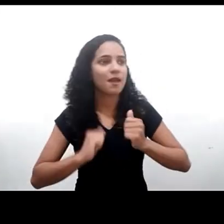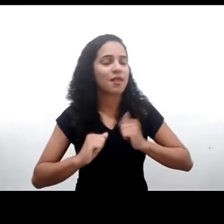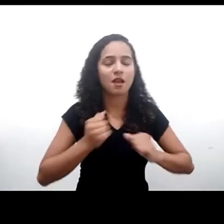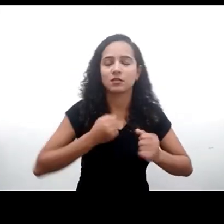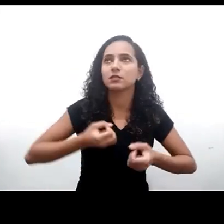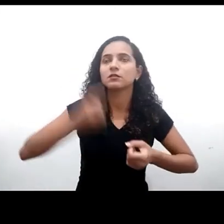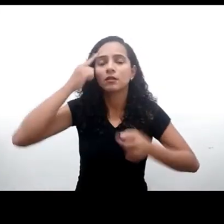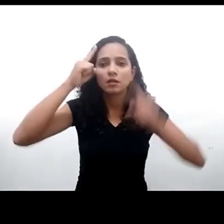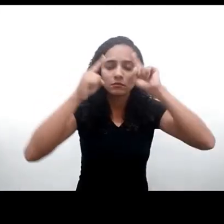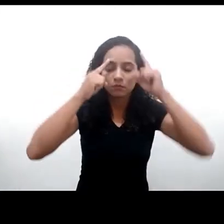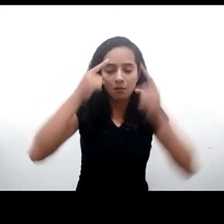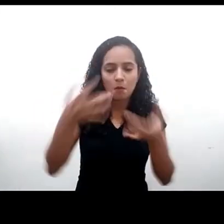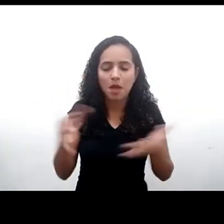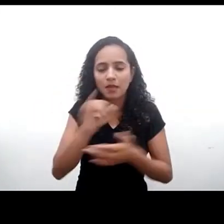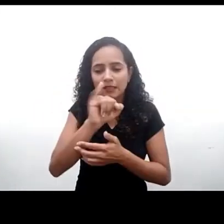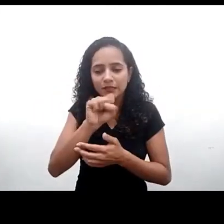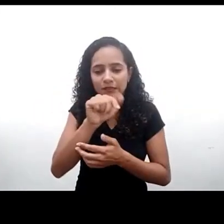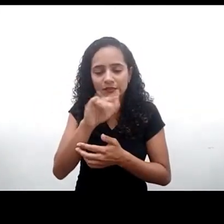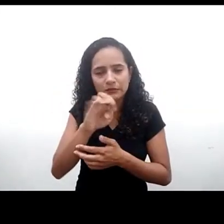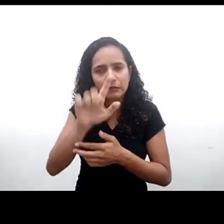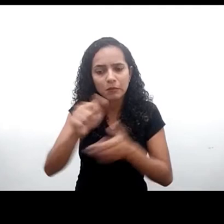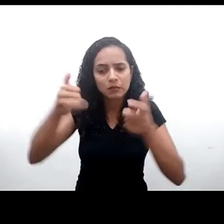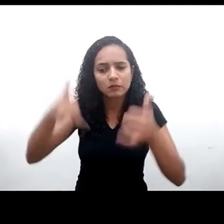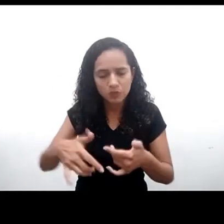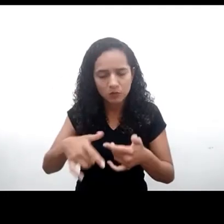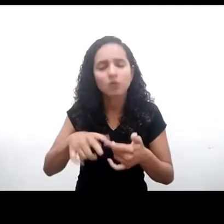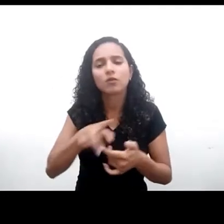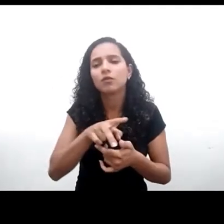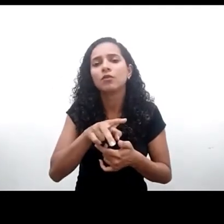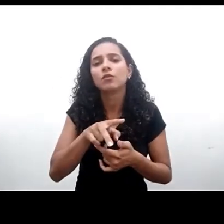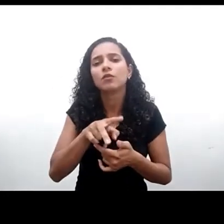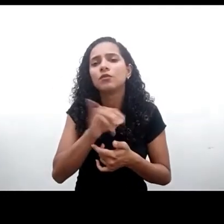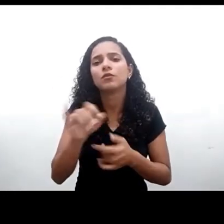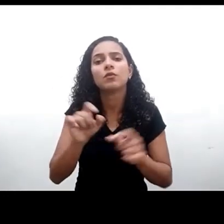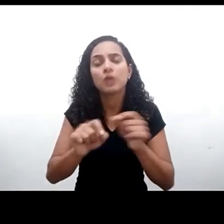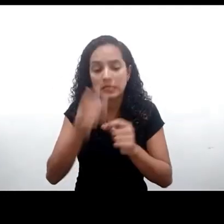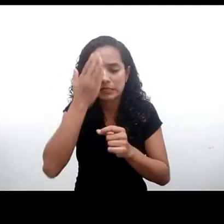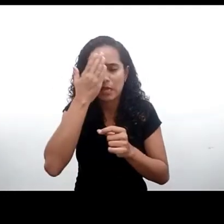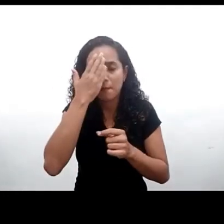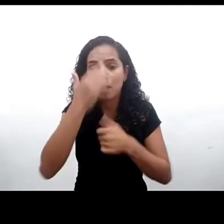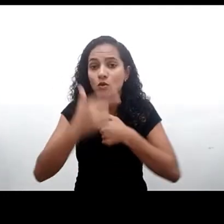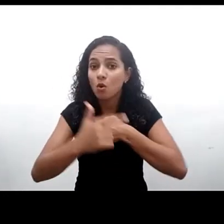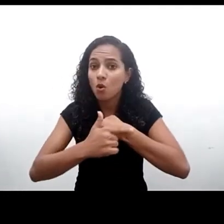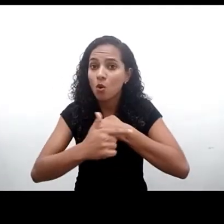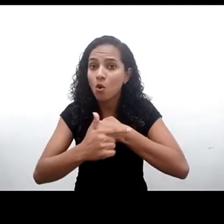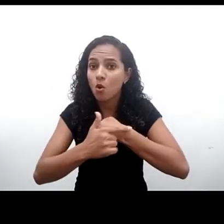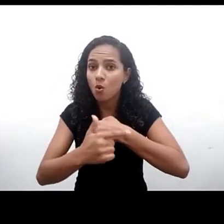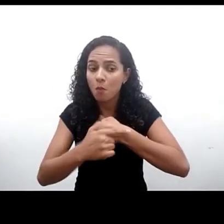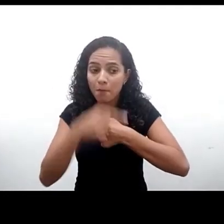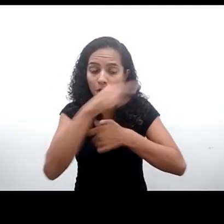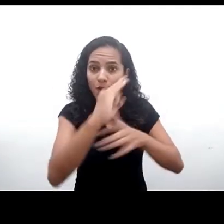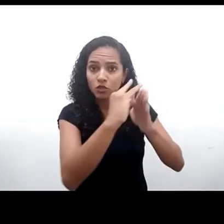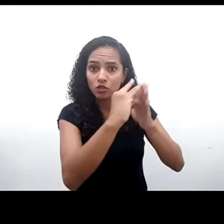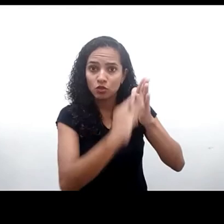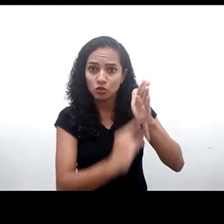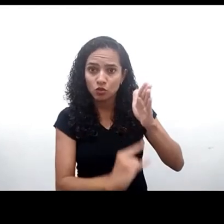há um momento e foi adotada sabendo o papel que pode ter esse documento